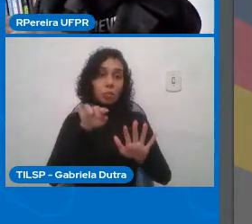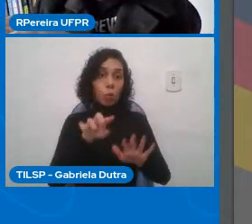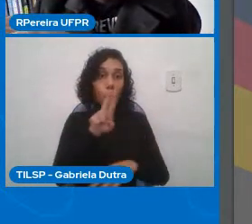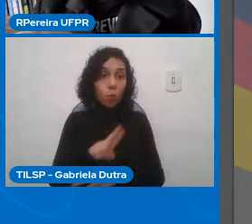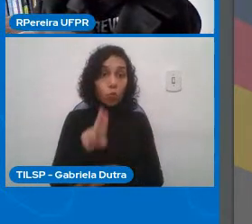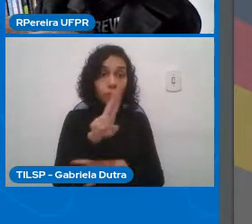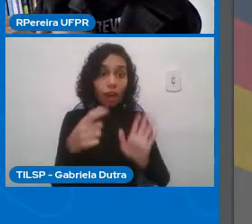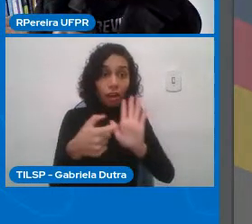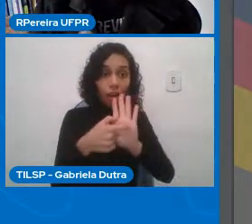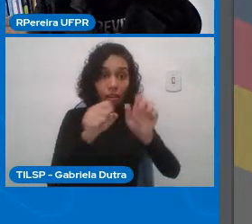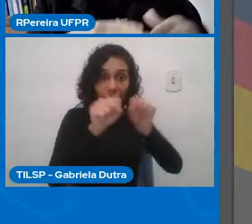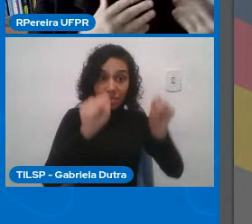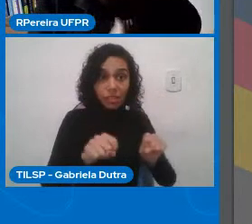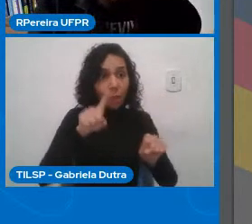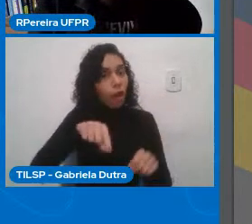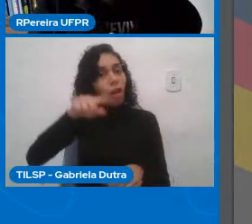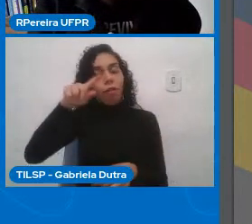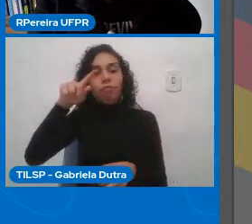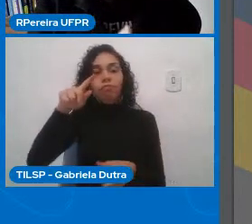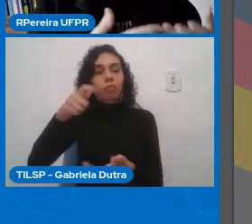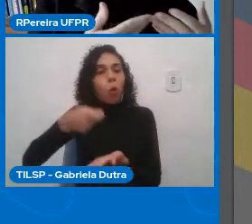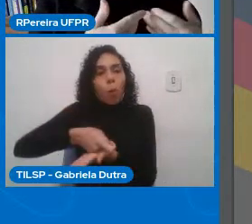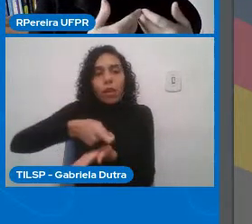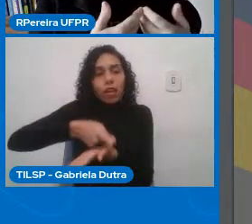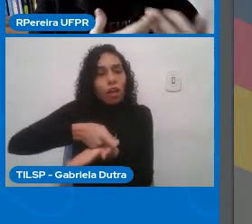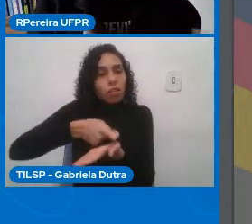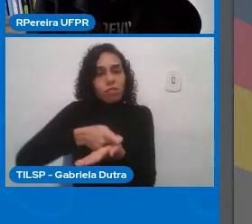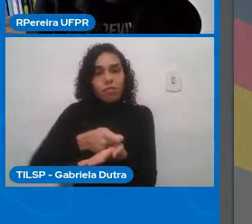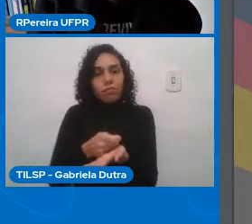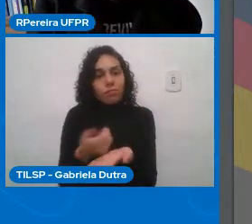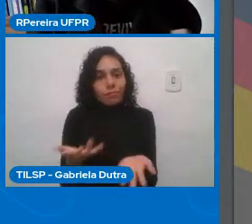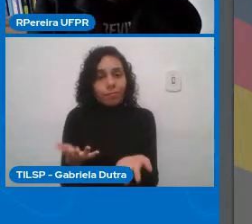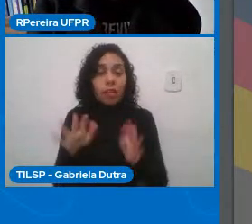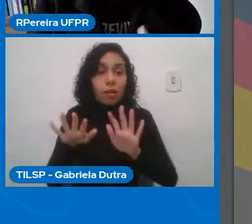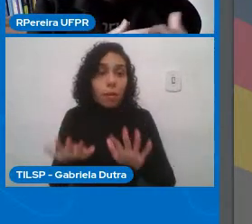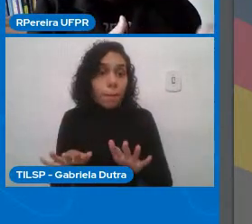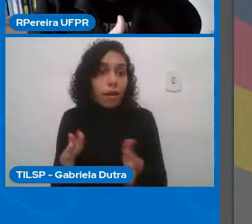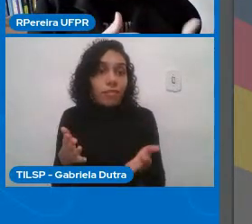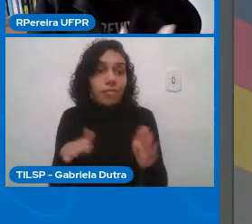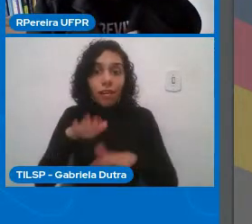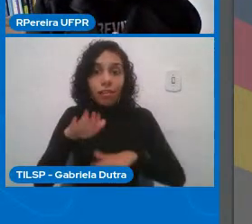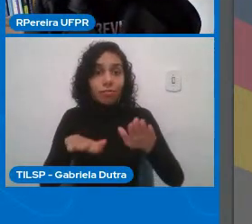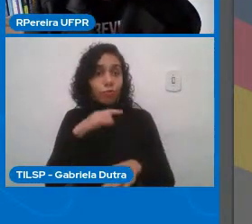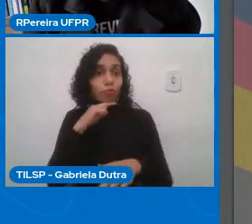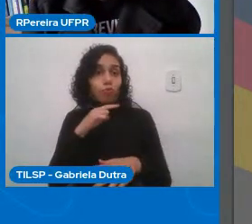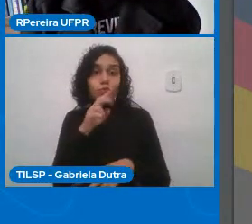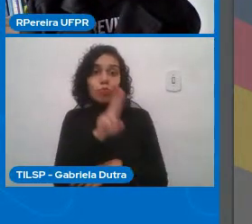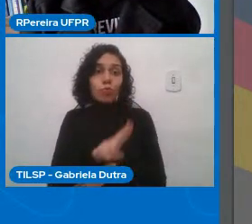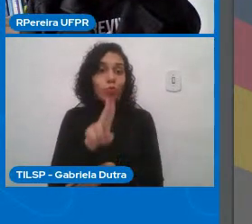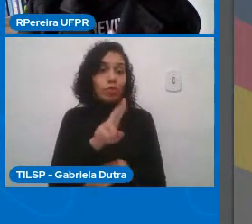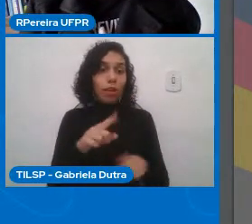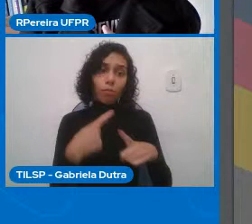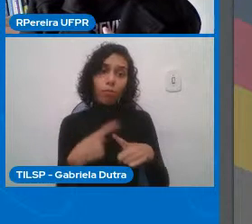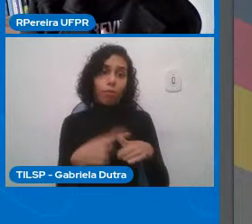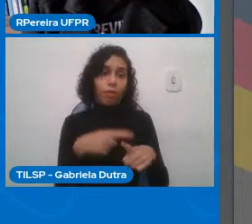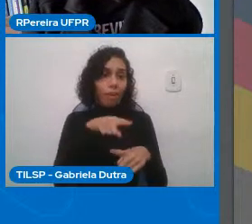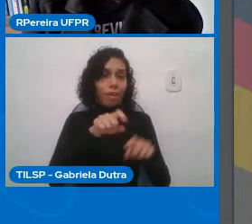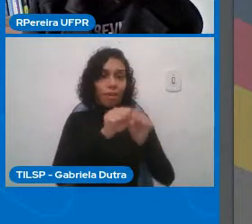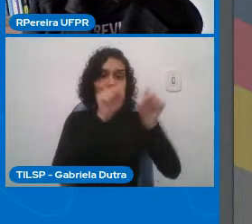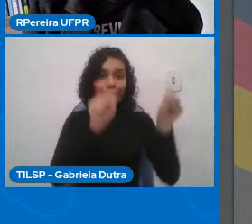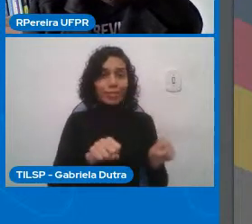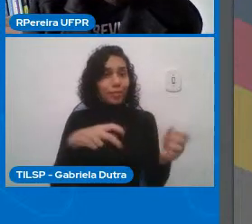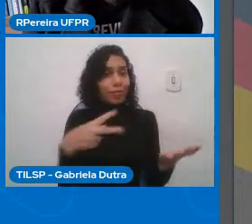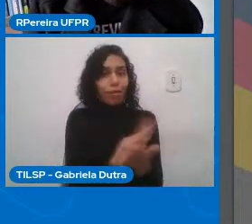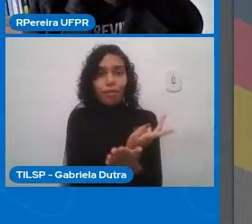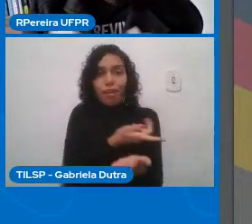obrigado a usar e você não podia usar por erros triviais, por erros banais do sistema, de que não passou por um